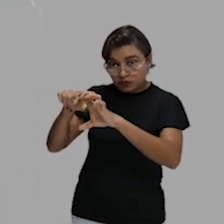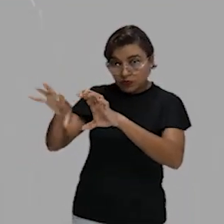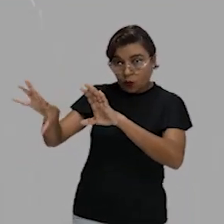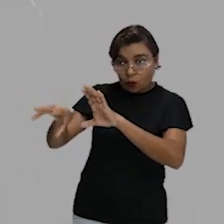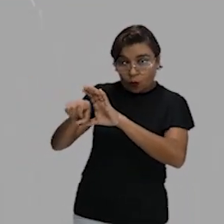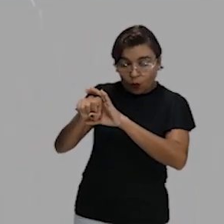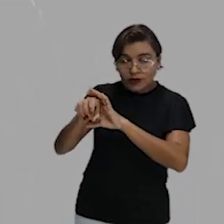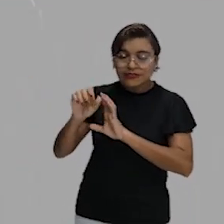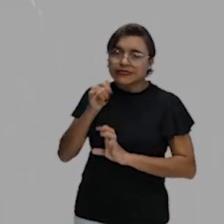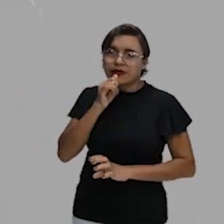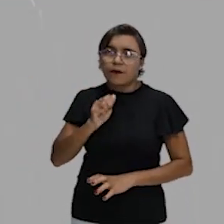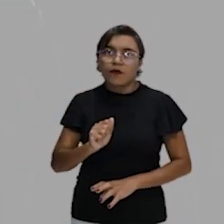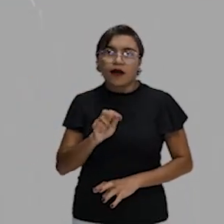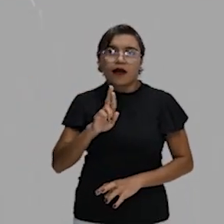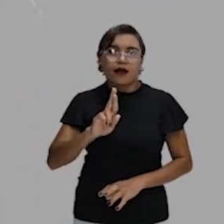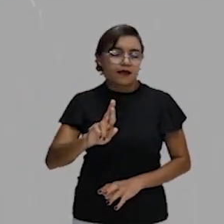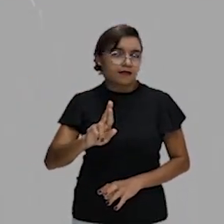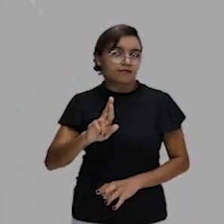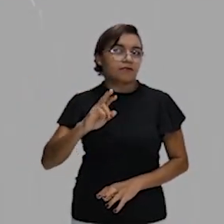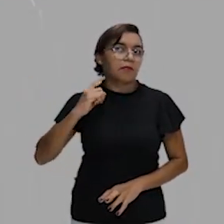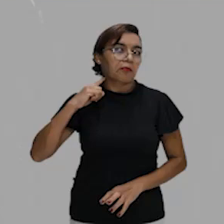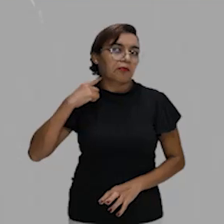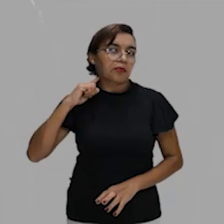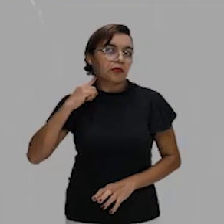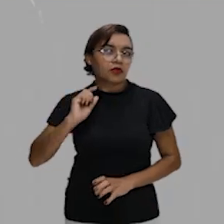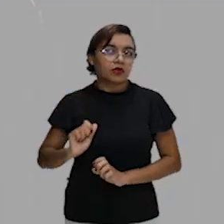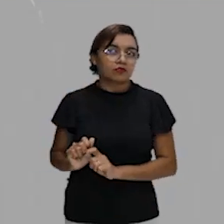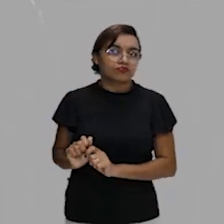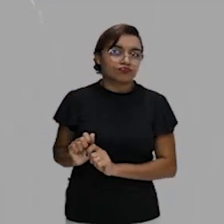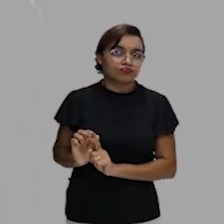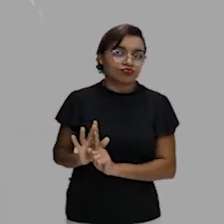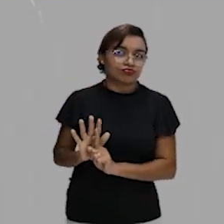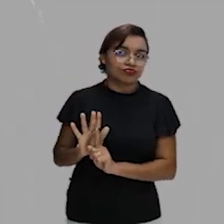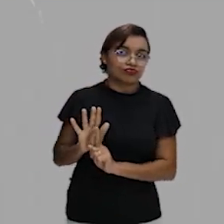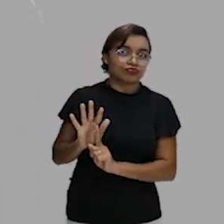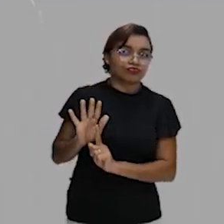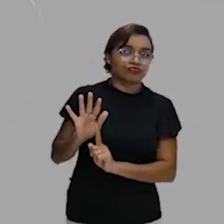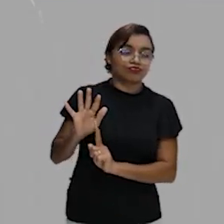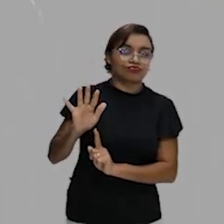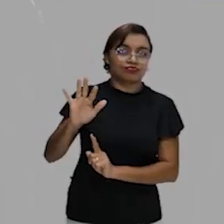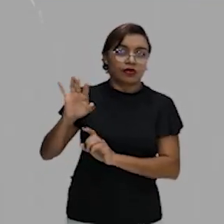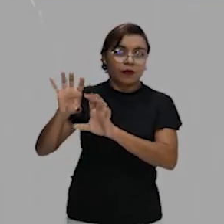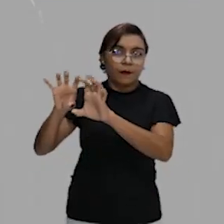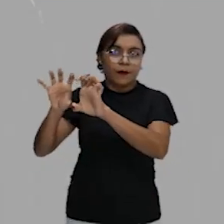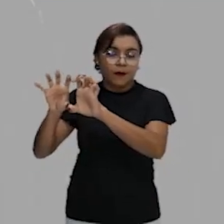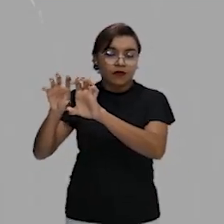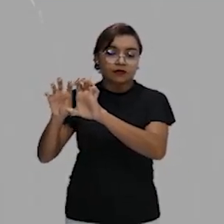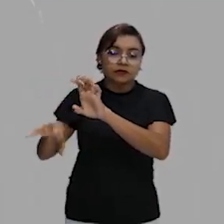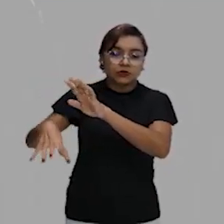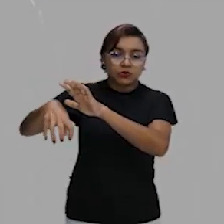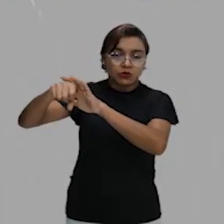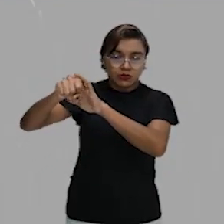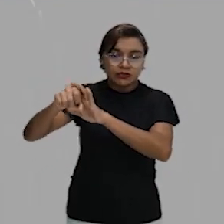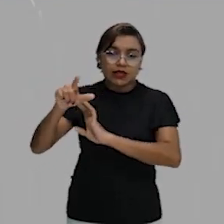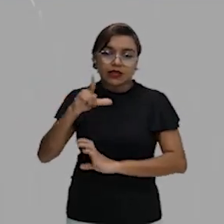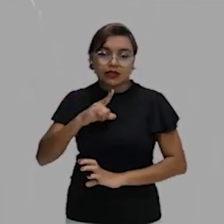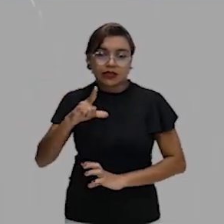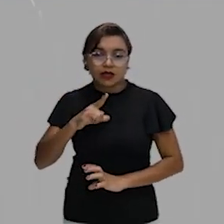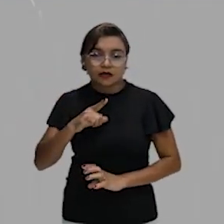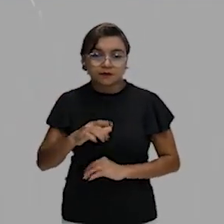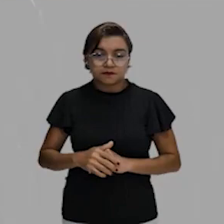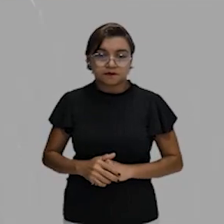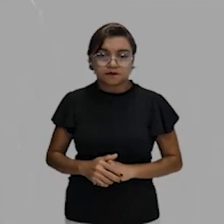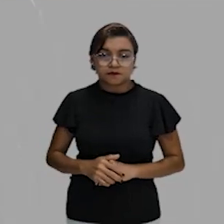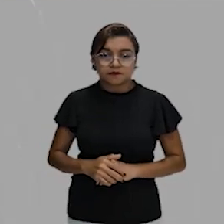há a emissão destes gases poluentes, que seriam principalmente quem? O dióxido de nitrogênio e um dos